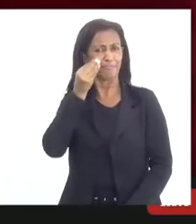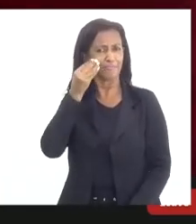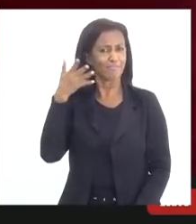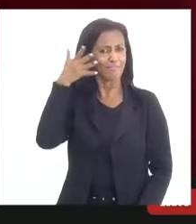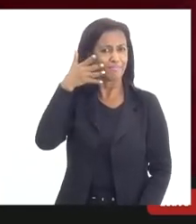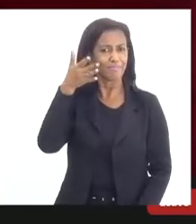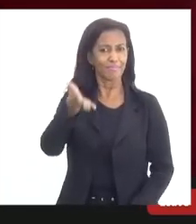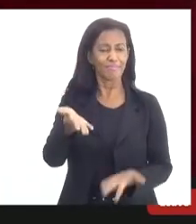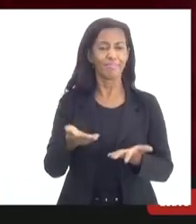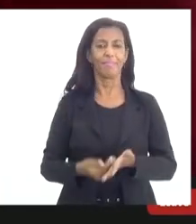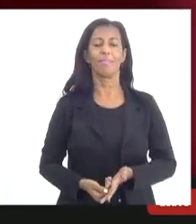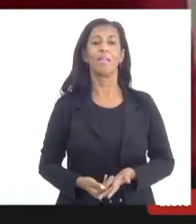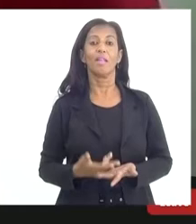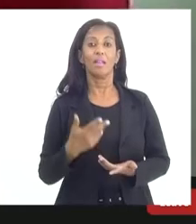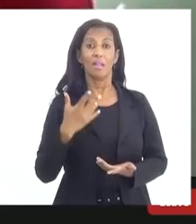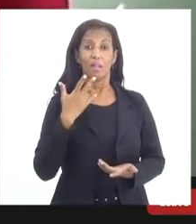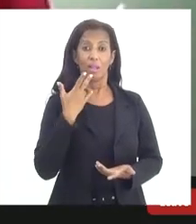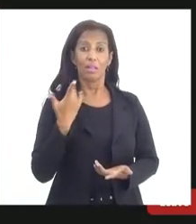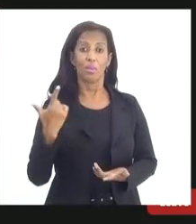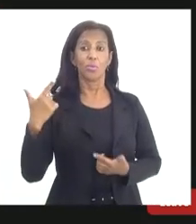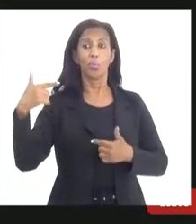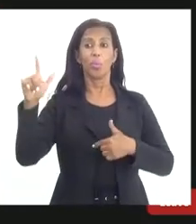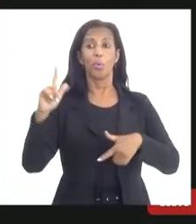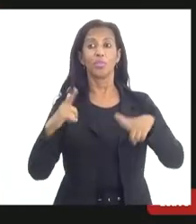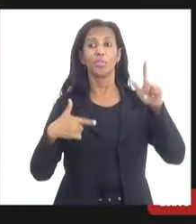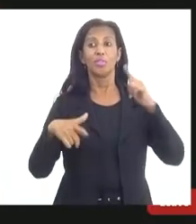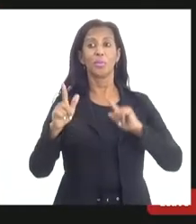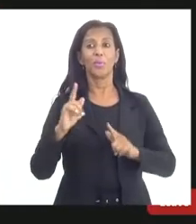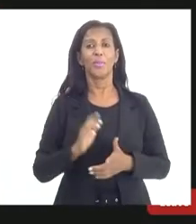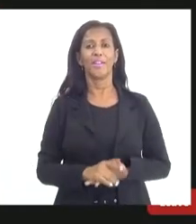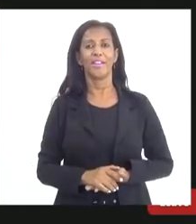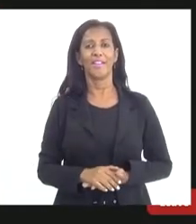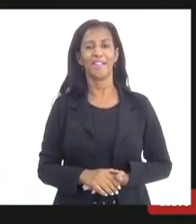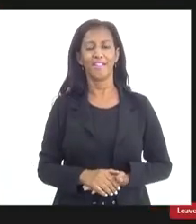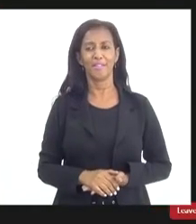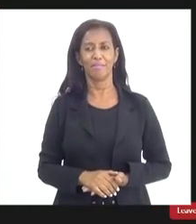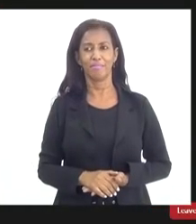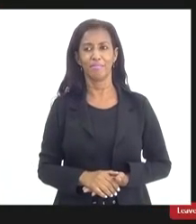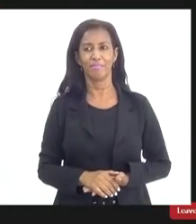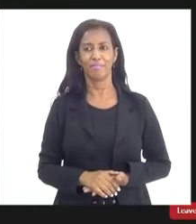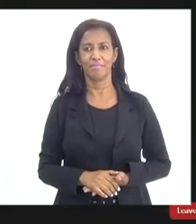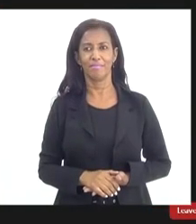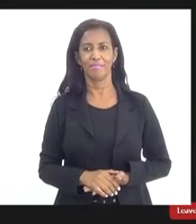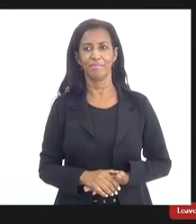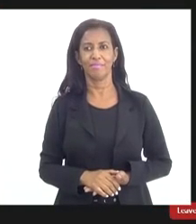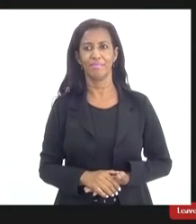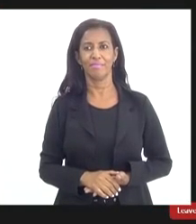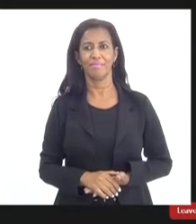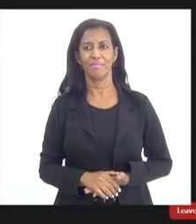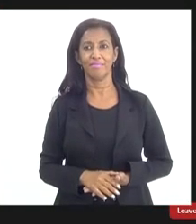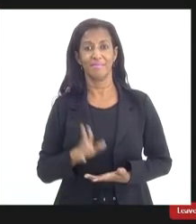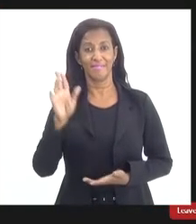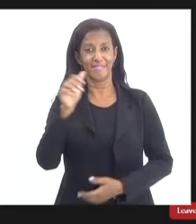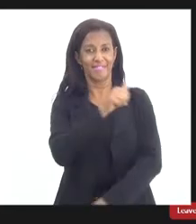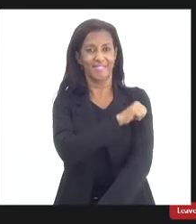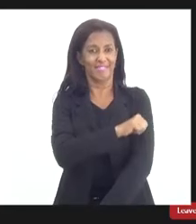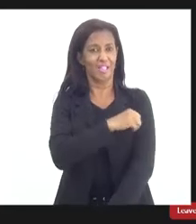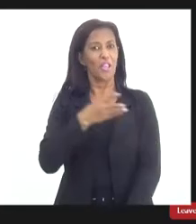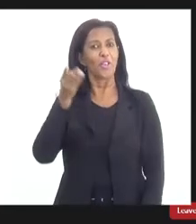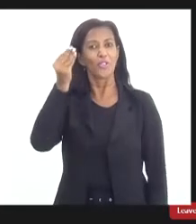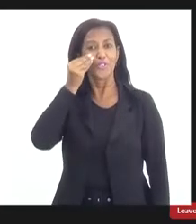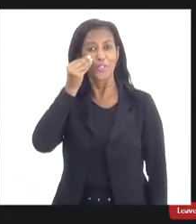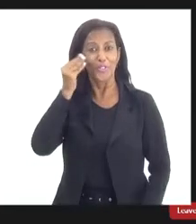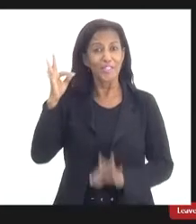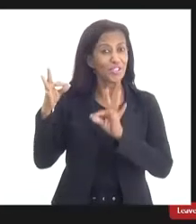pode ter outros ainda estou deputada Oi eu ainda estou assistindo